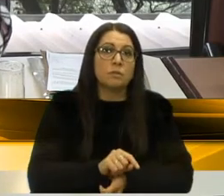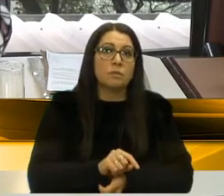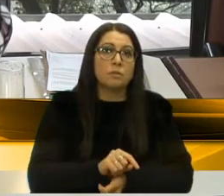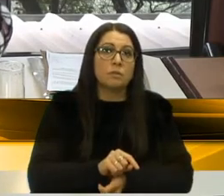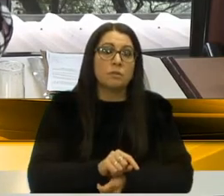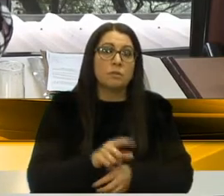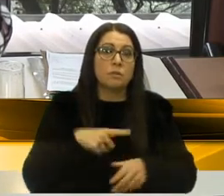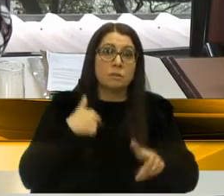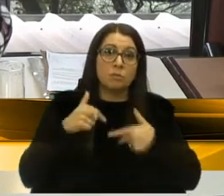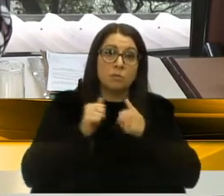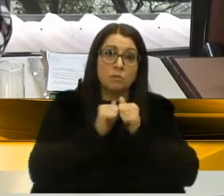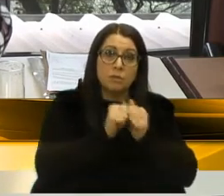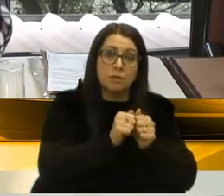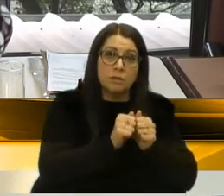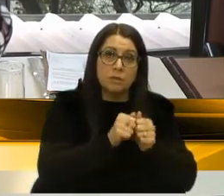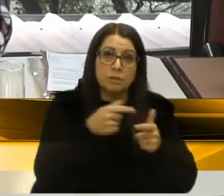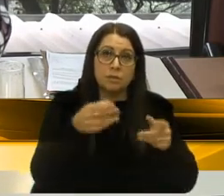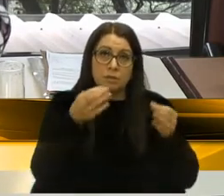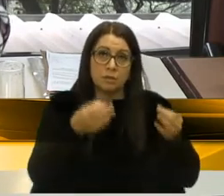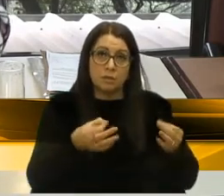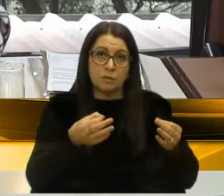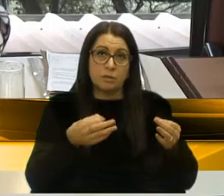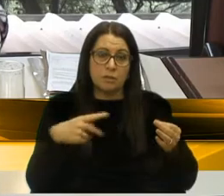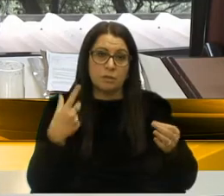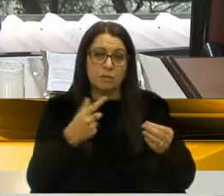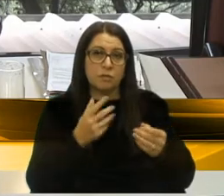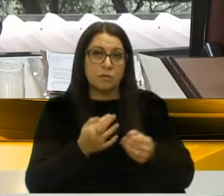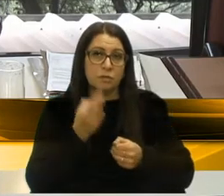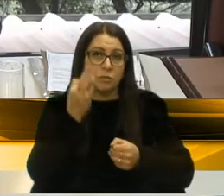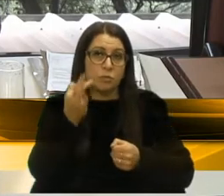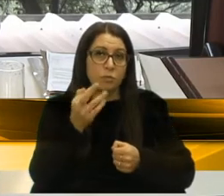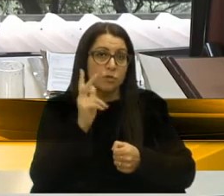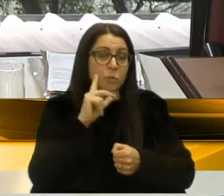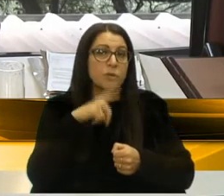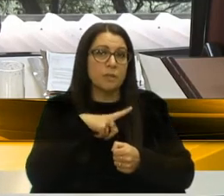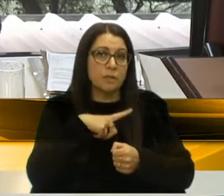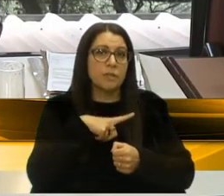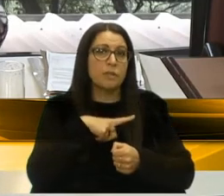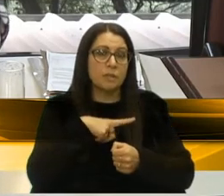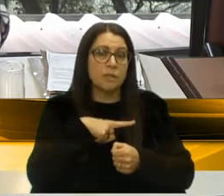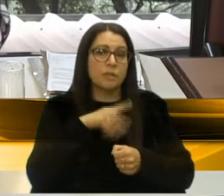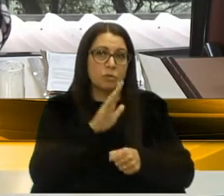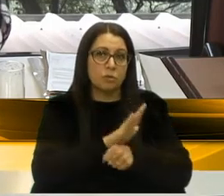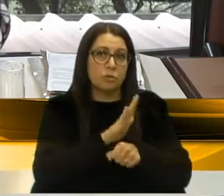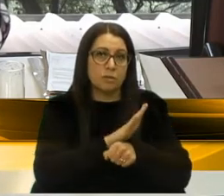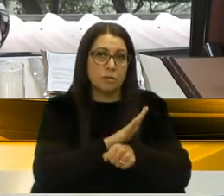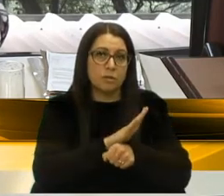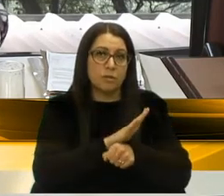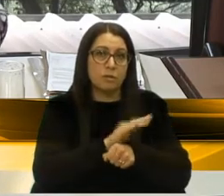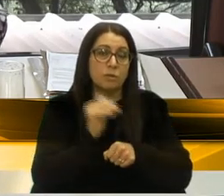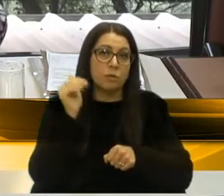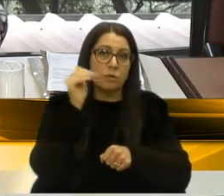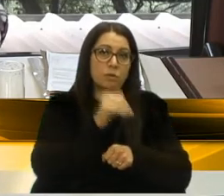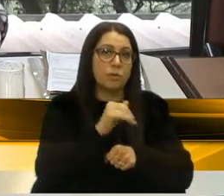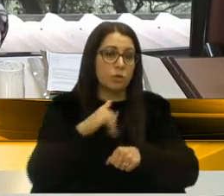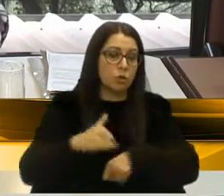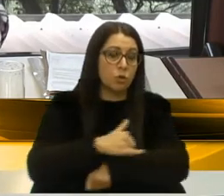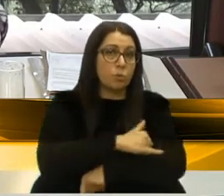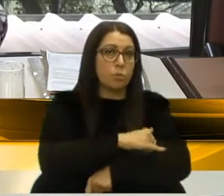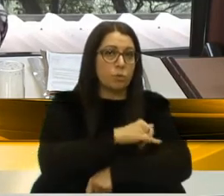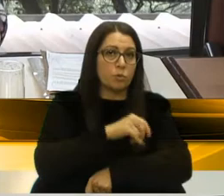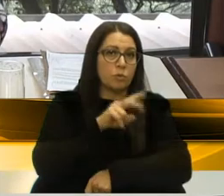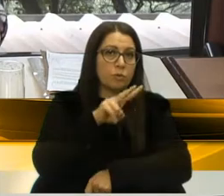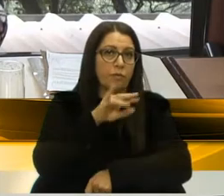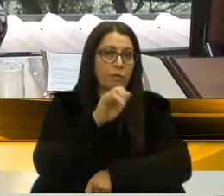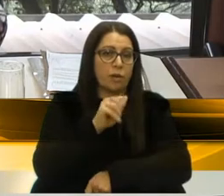Tem que trabalhar junto. E com certeza, logo aí na frente, nós vamos ter que ser contemplados com a vinda do nosso aeroporto aqui em Vila